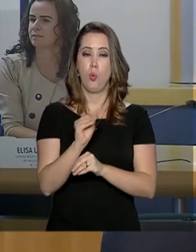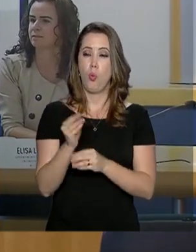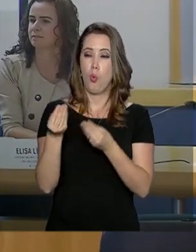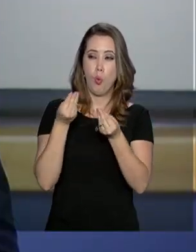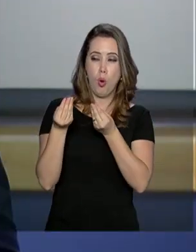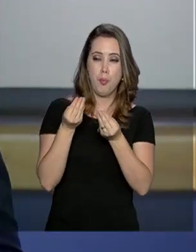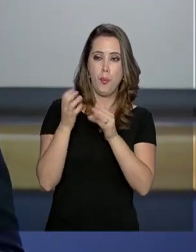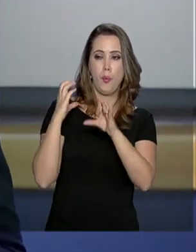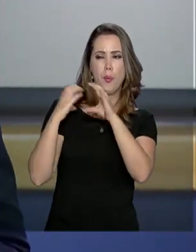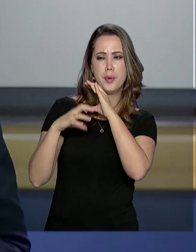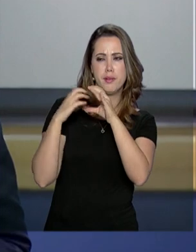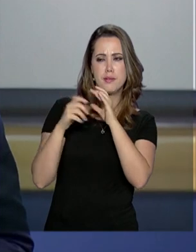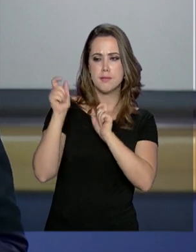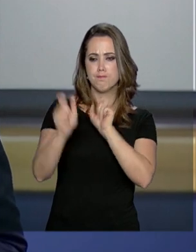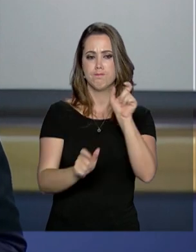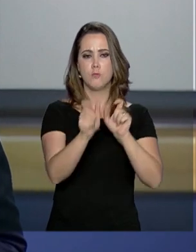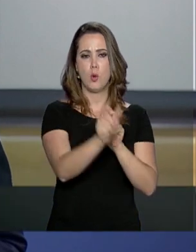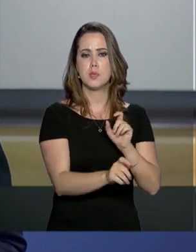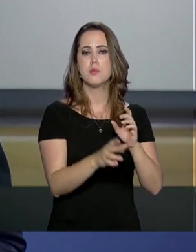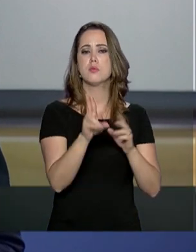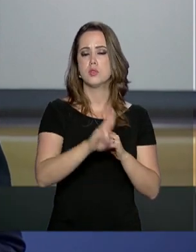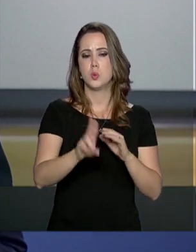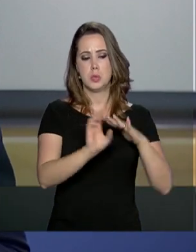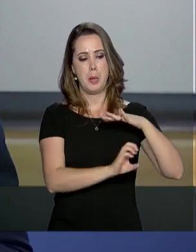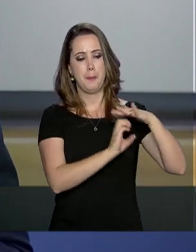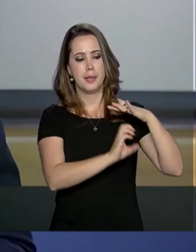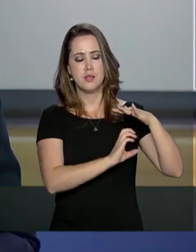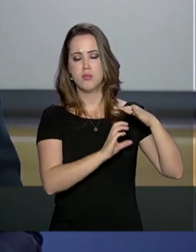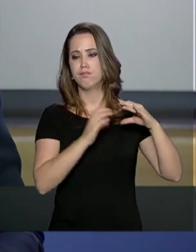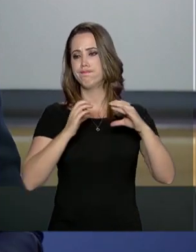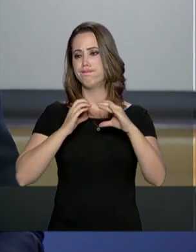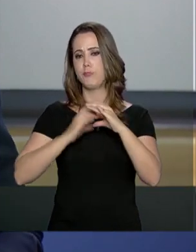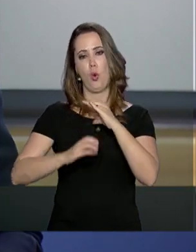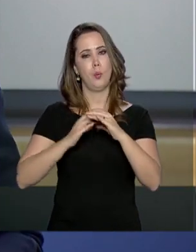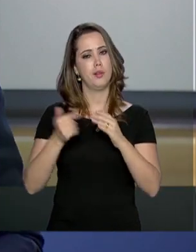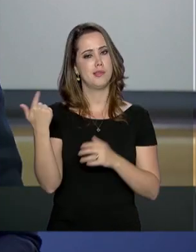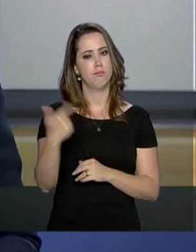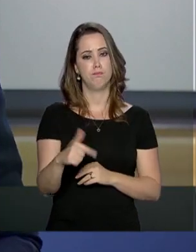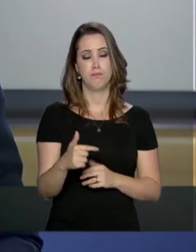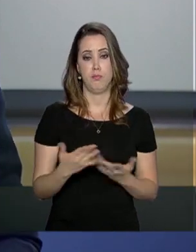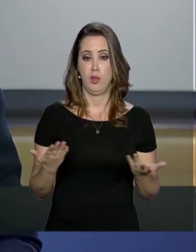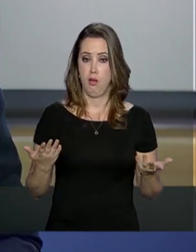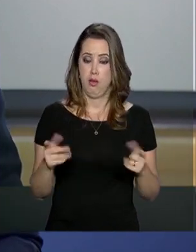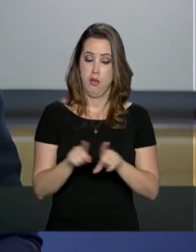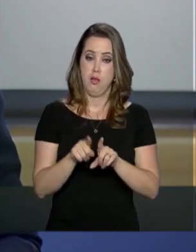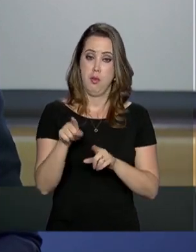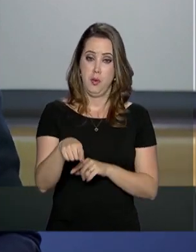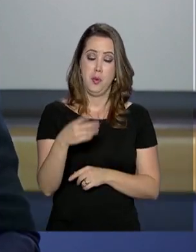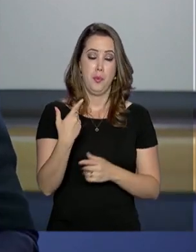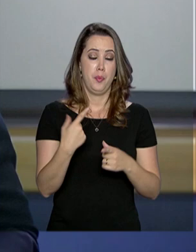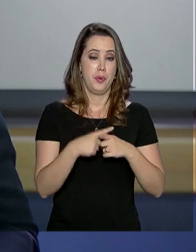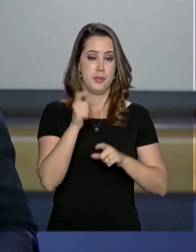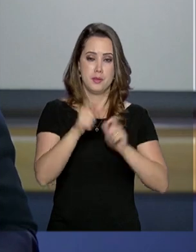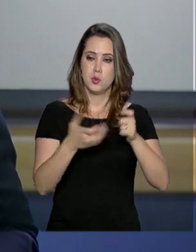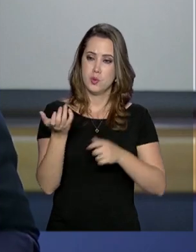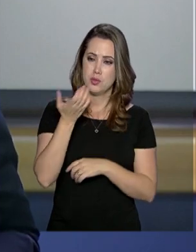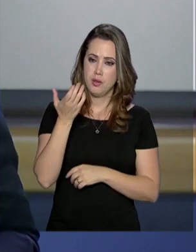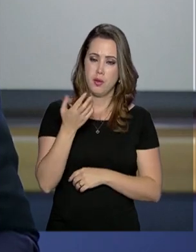ao cliente. O recado do consumidor é muito claro, os consumidores demandam resolutividade.